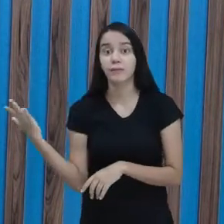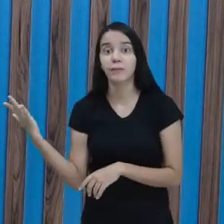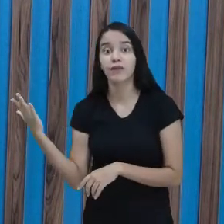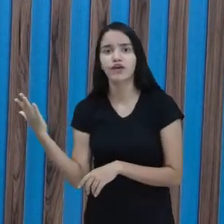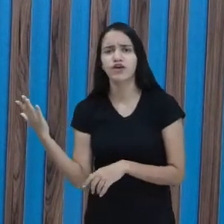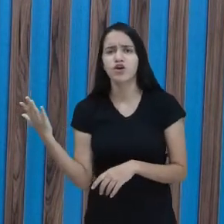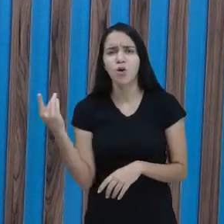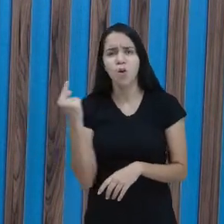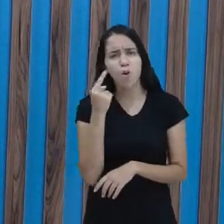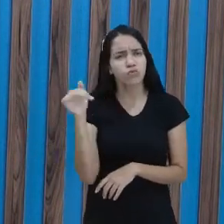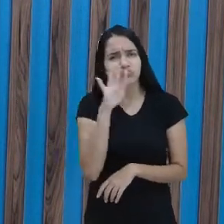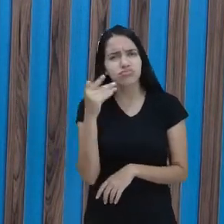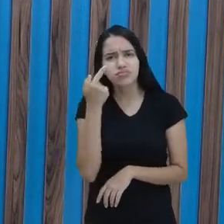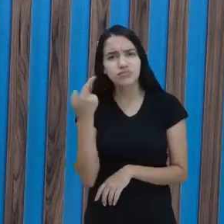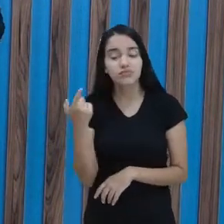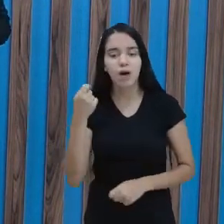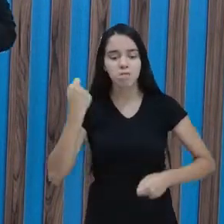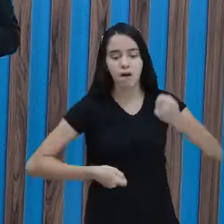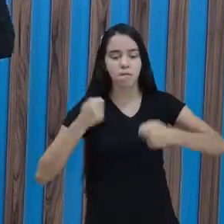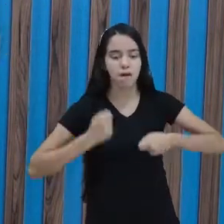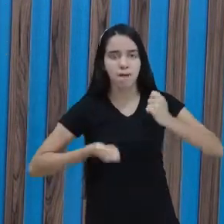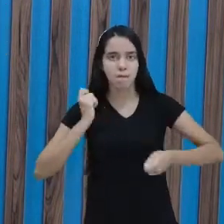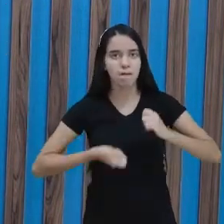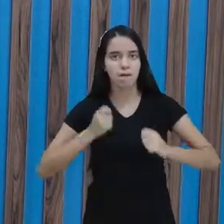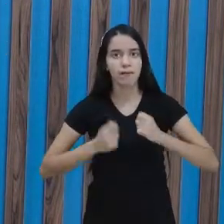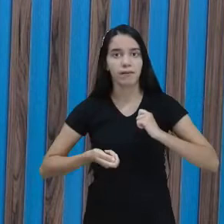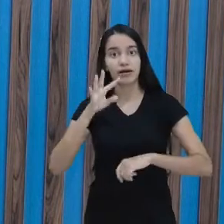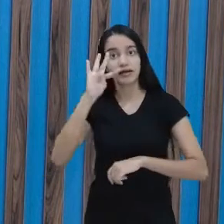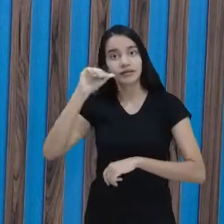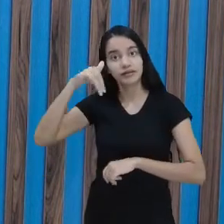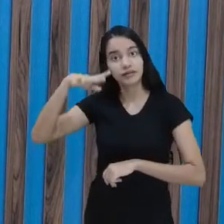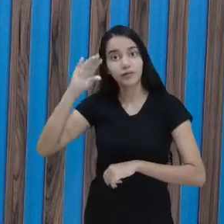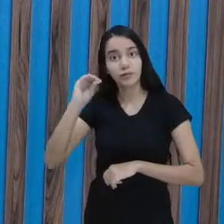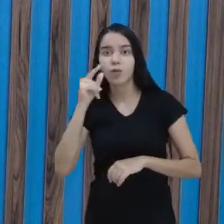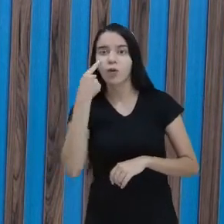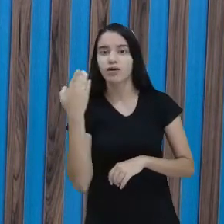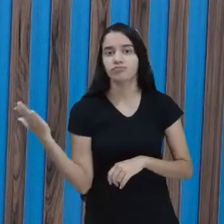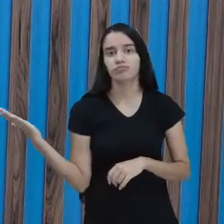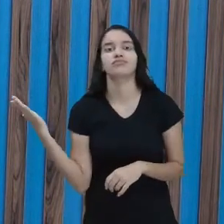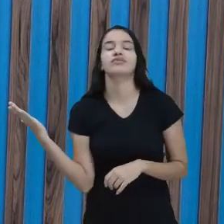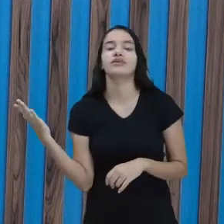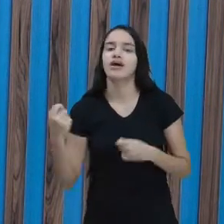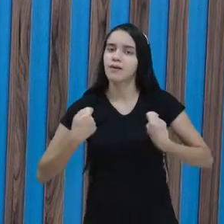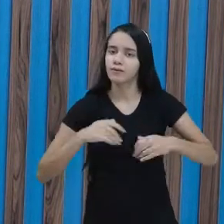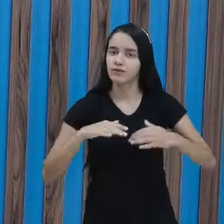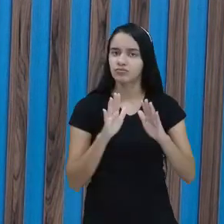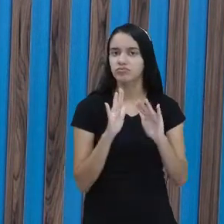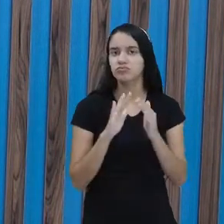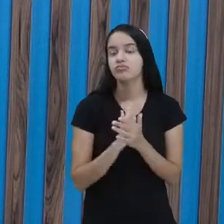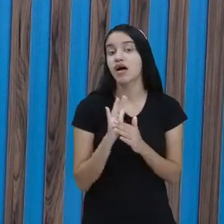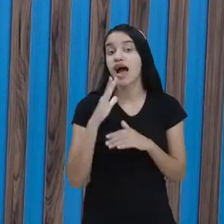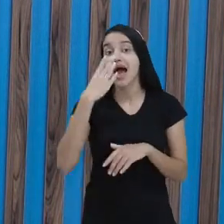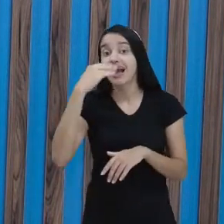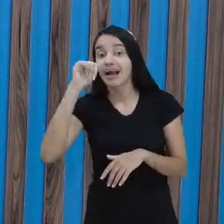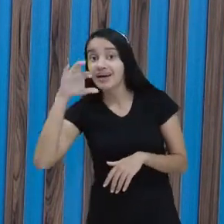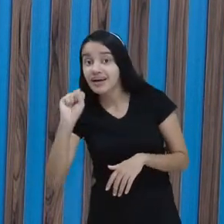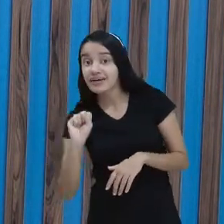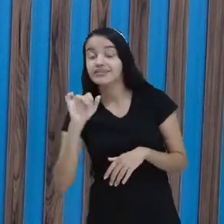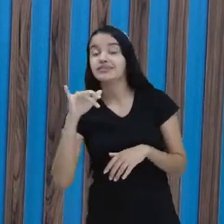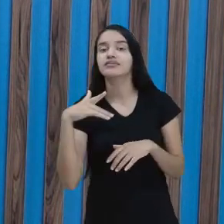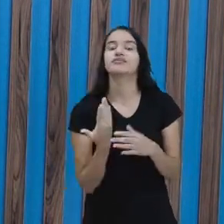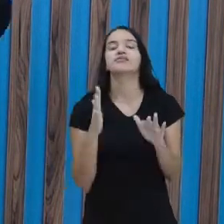O que é isso aí? É um tambor, não é? E esse daqui? Precisou dar um nome também. Casa.